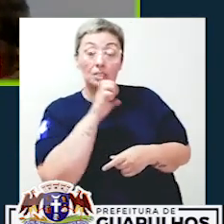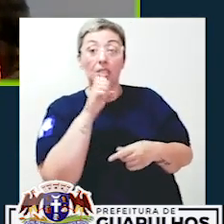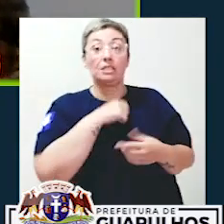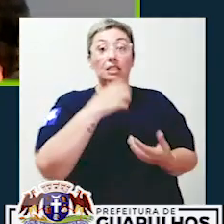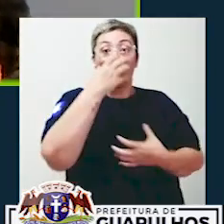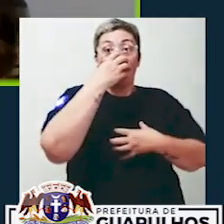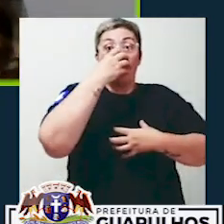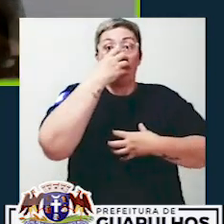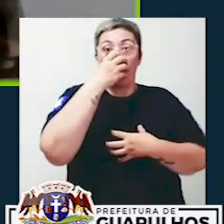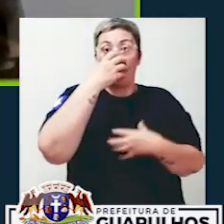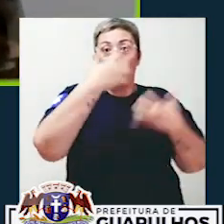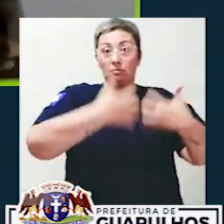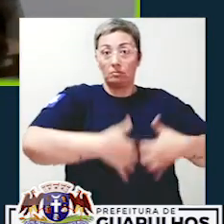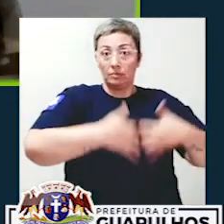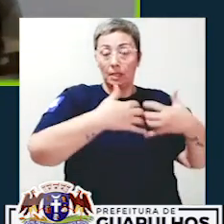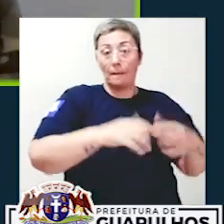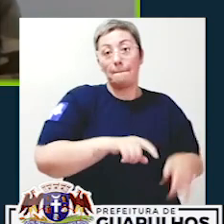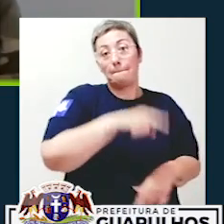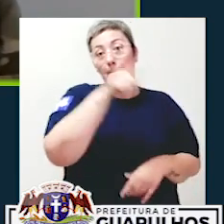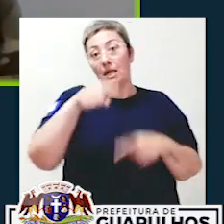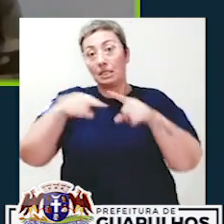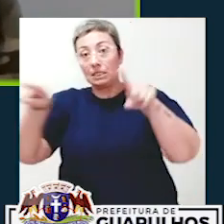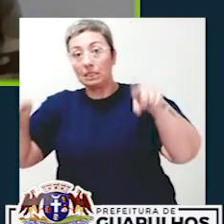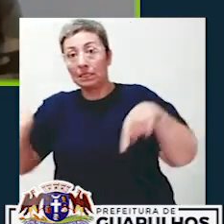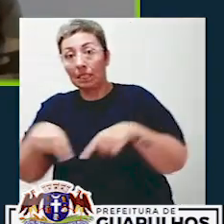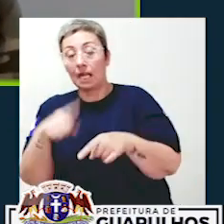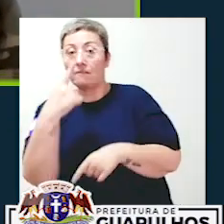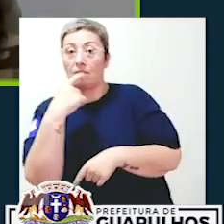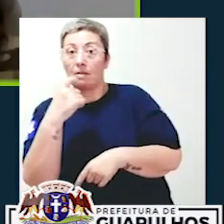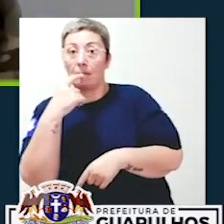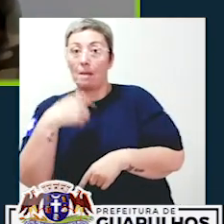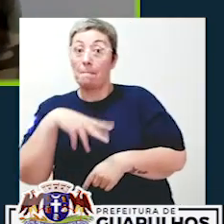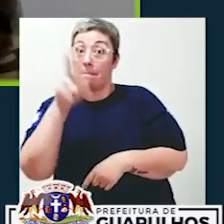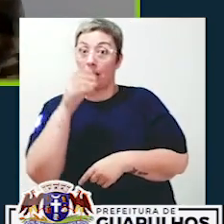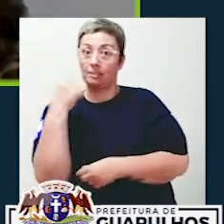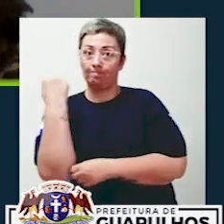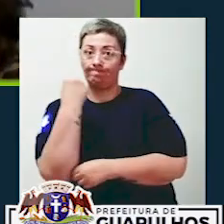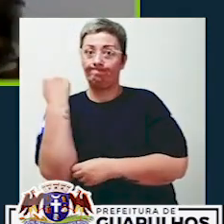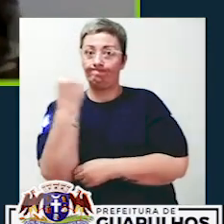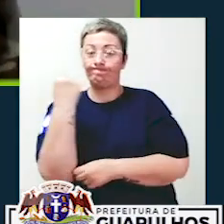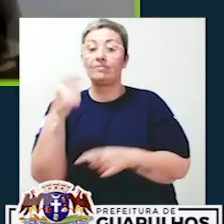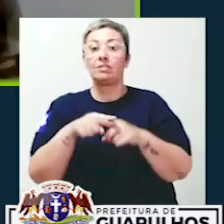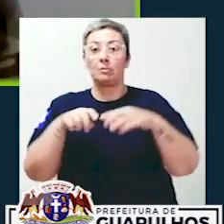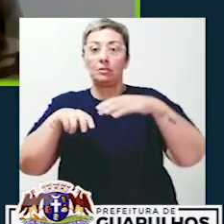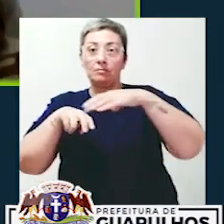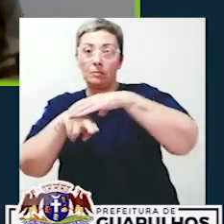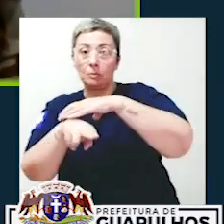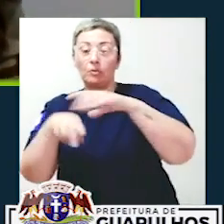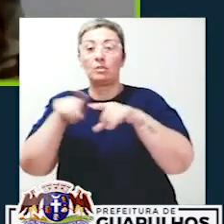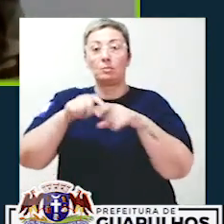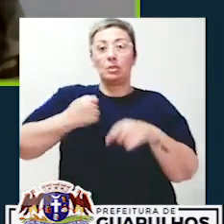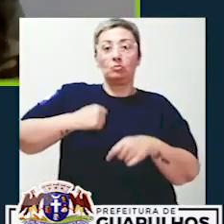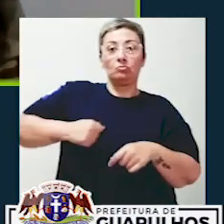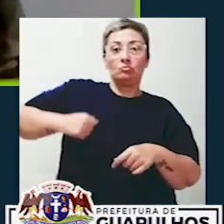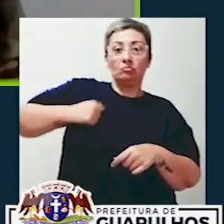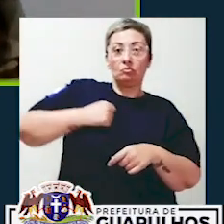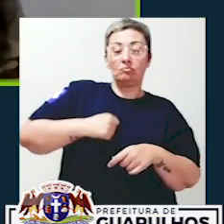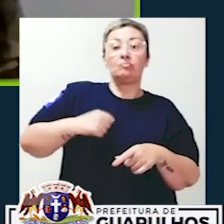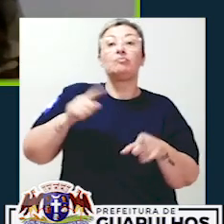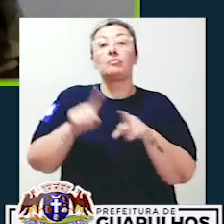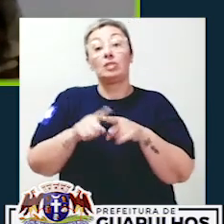respiradores na UTI e mais 4 da sala vermelha para os casos mais críticos, além de tomógrafo e também ultrassom.